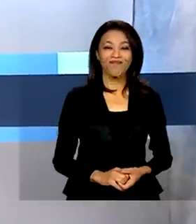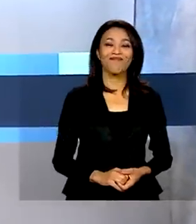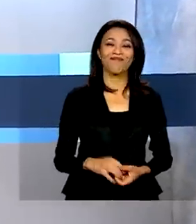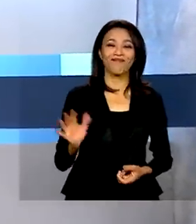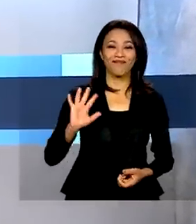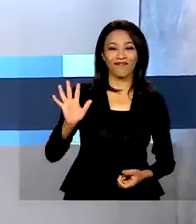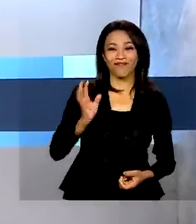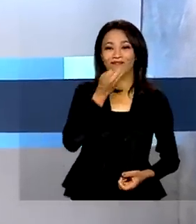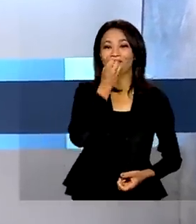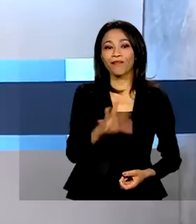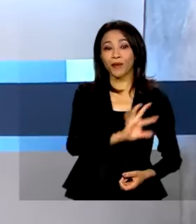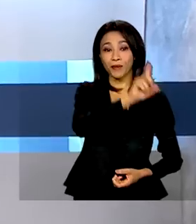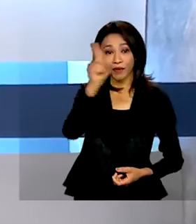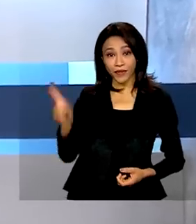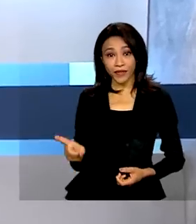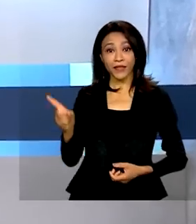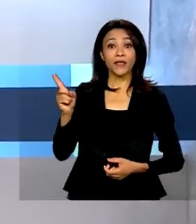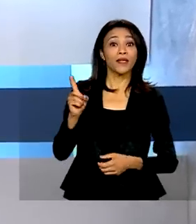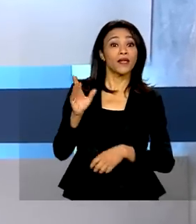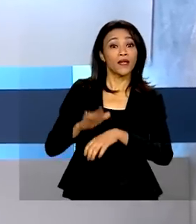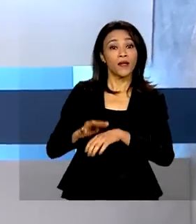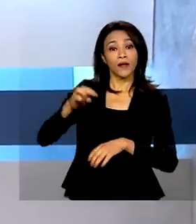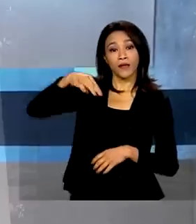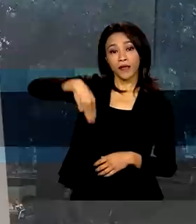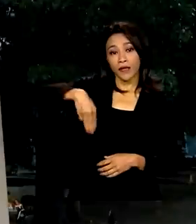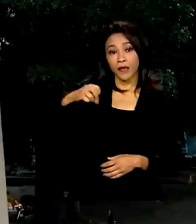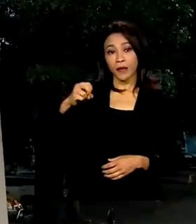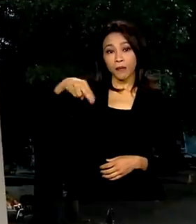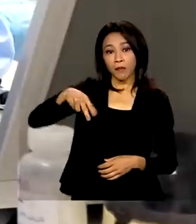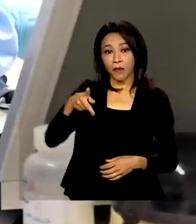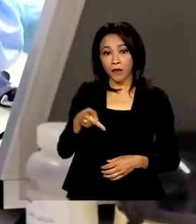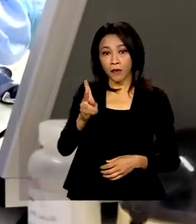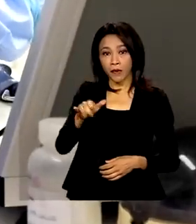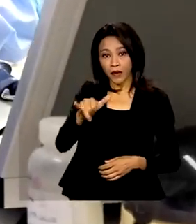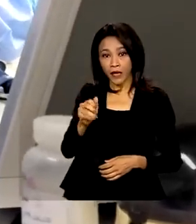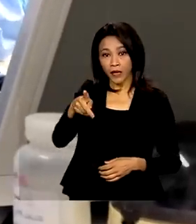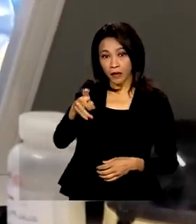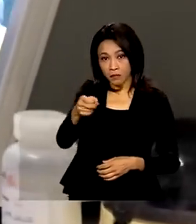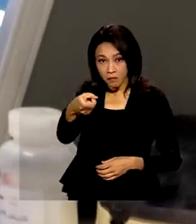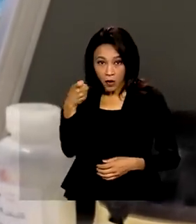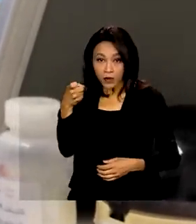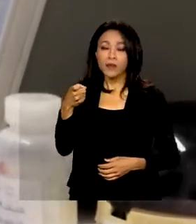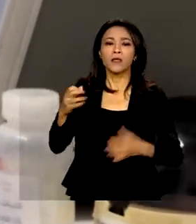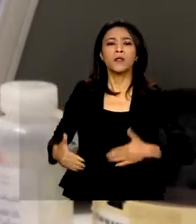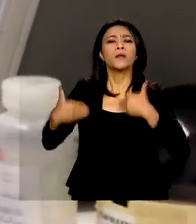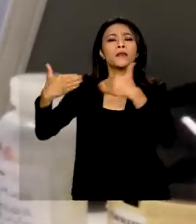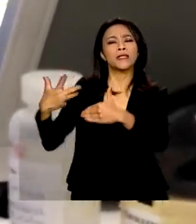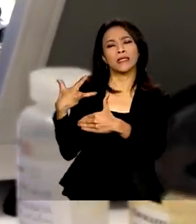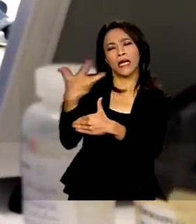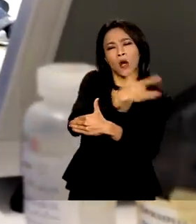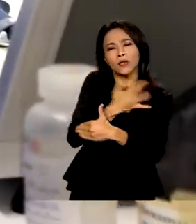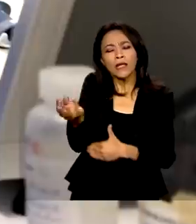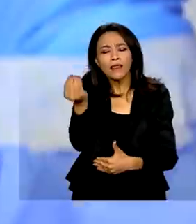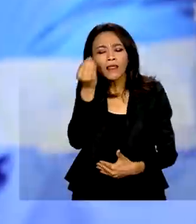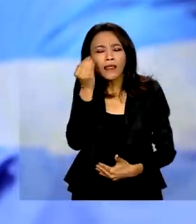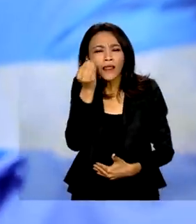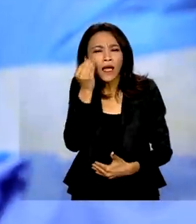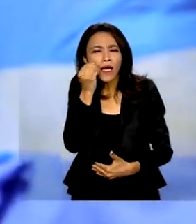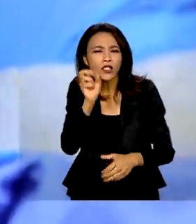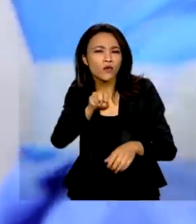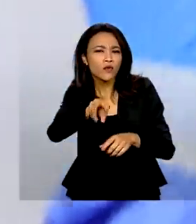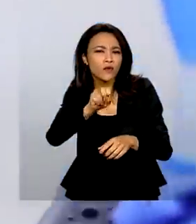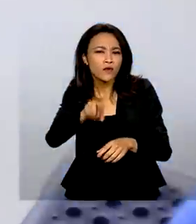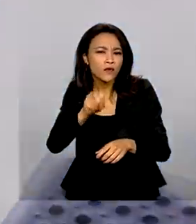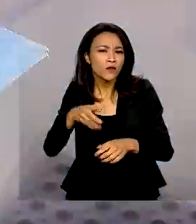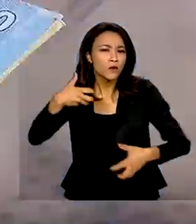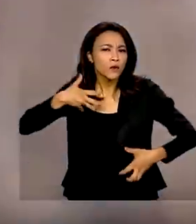Olá, bom dia. Monkeypox, Ministério da Saúde, amplia testagem da varíola dos macacos para todo